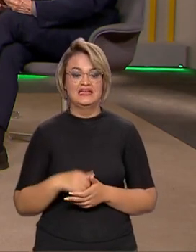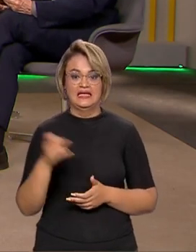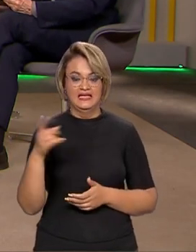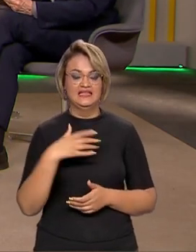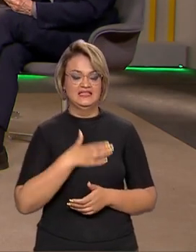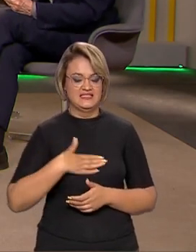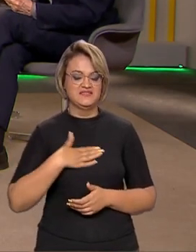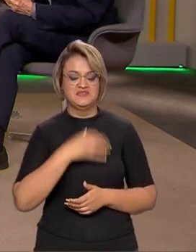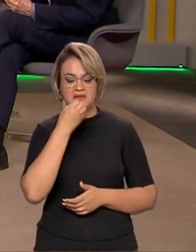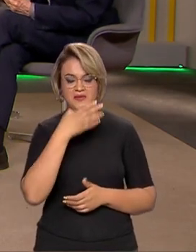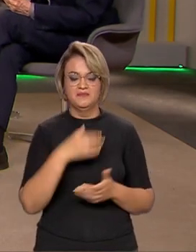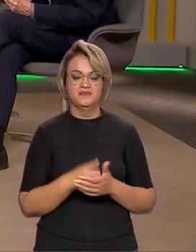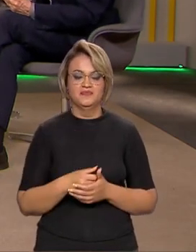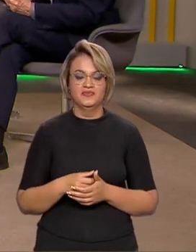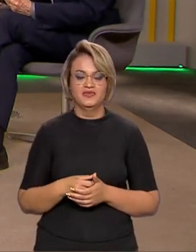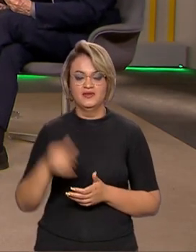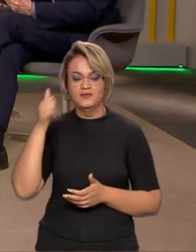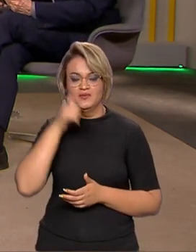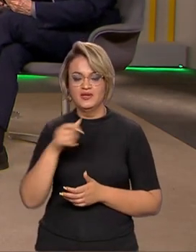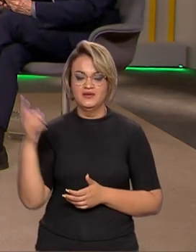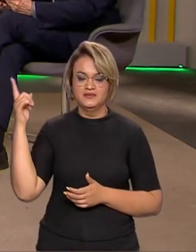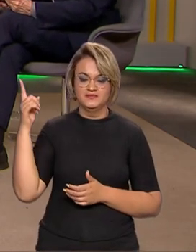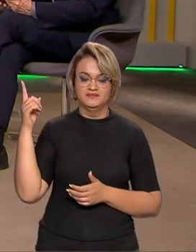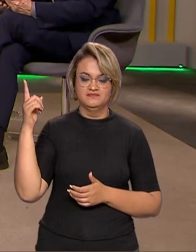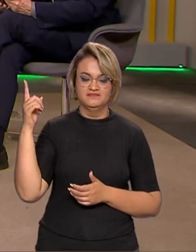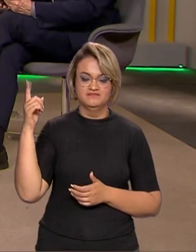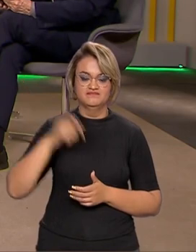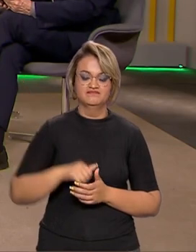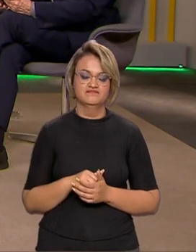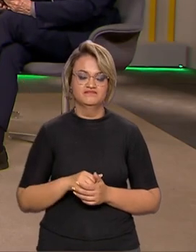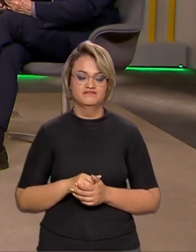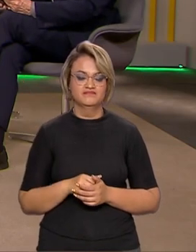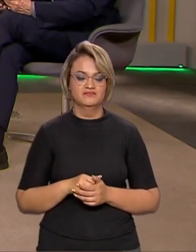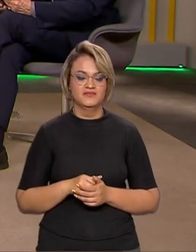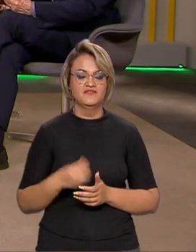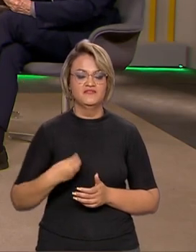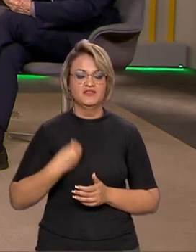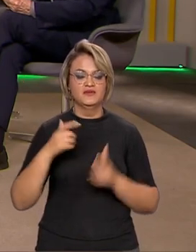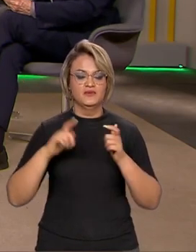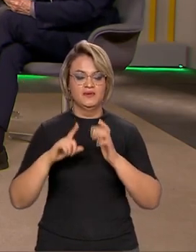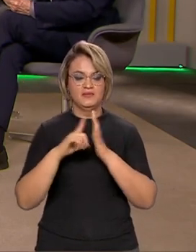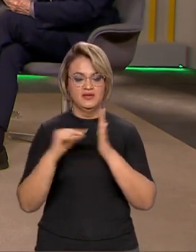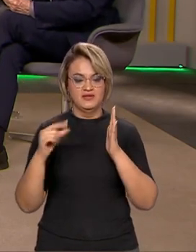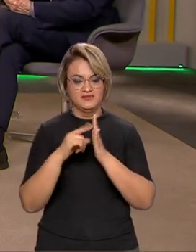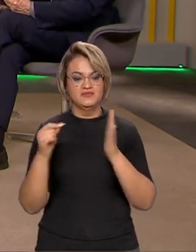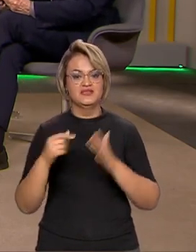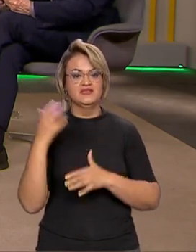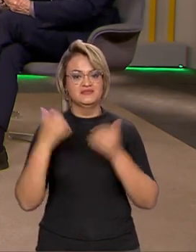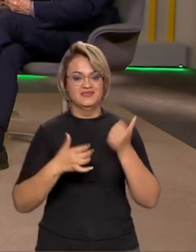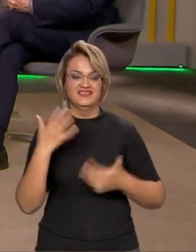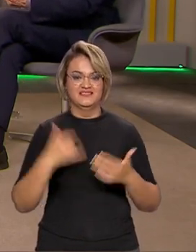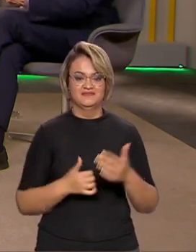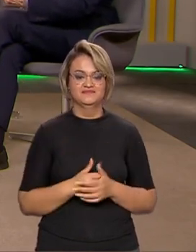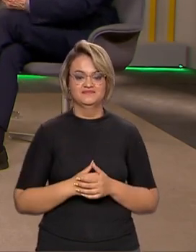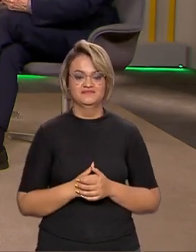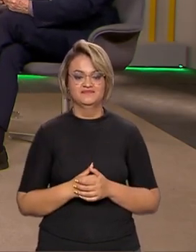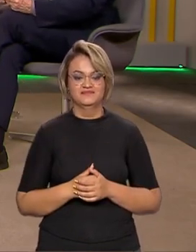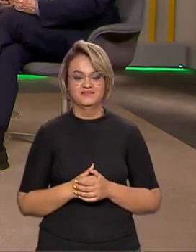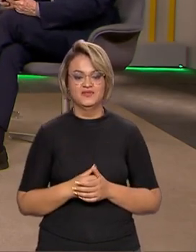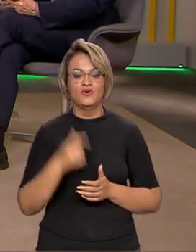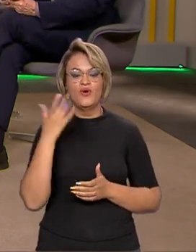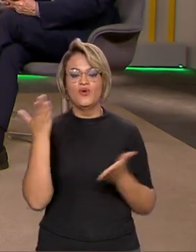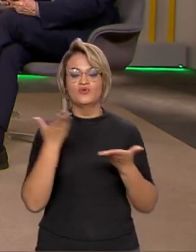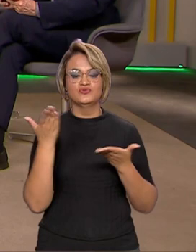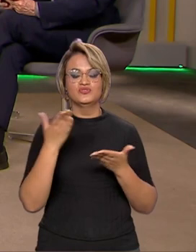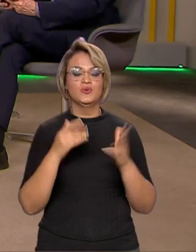satisfeito. Que bom. E a gente vai conversar com a nossa repórter Gabriela Noronha, que está no Palácio do Planalto e vai falar um pouquinho para a gente sobre como foi o dia